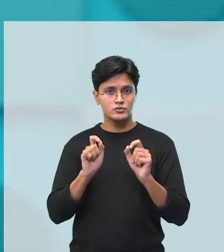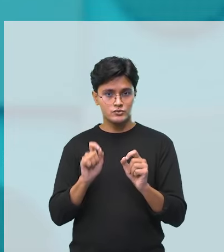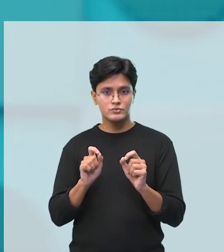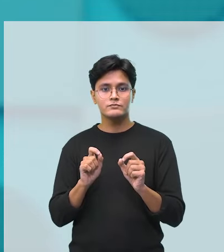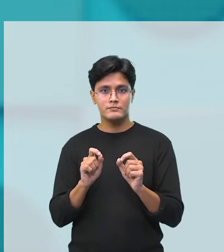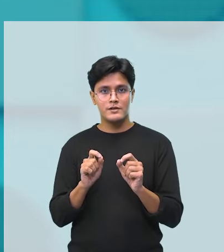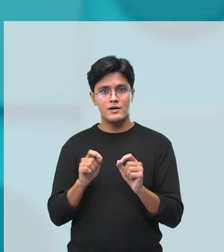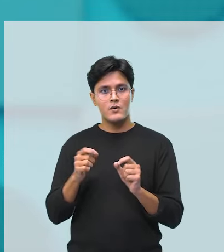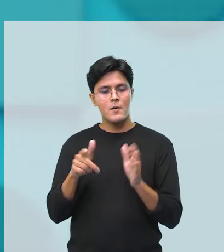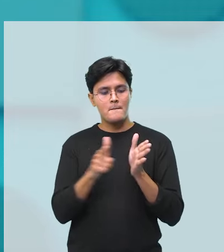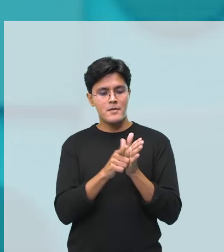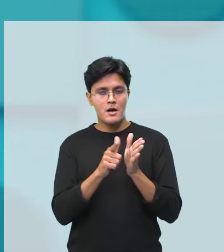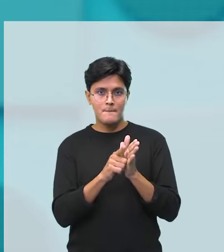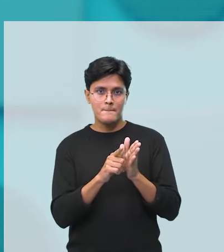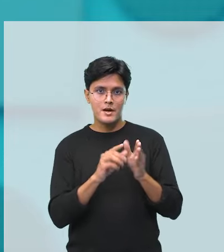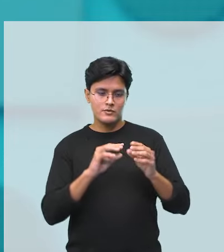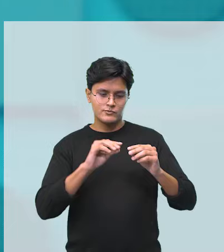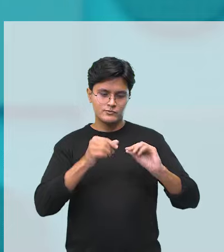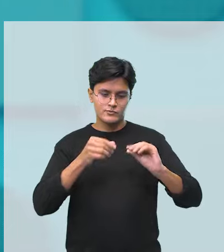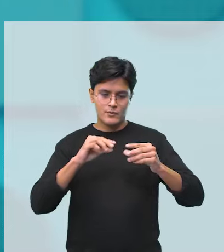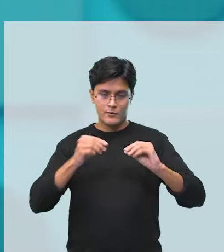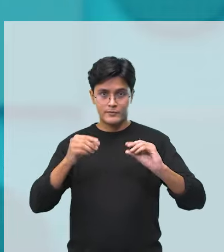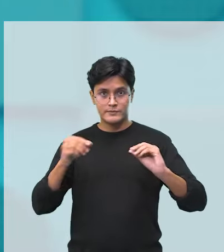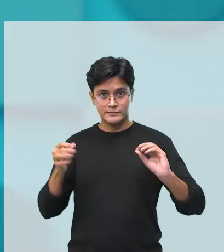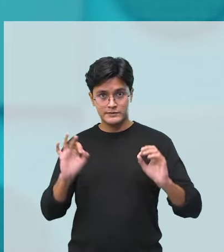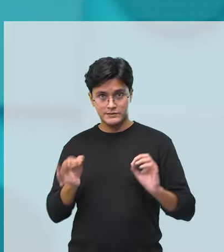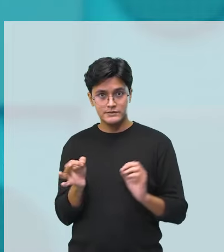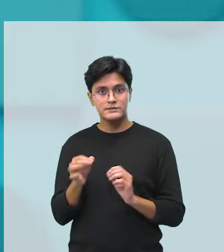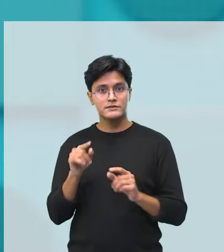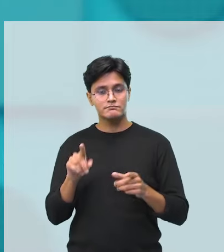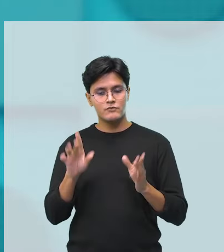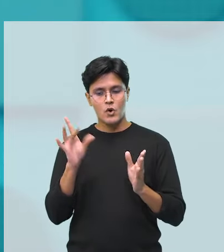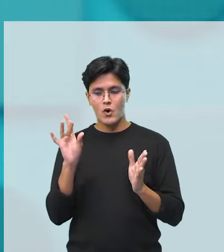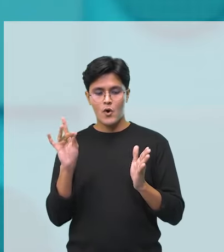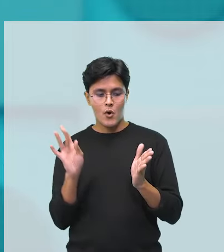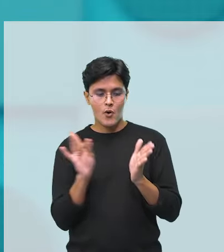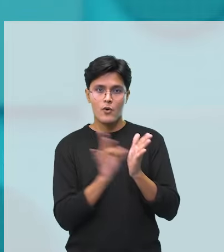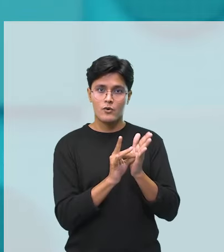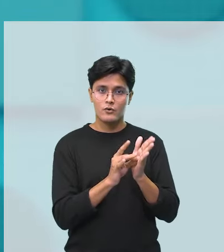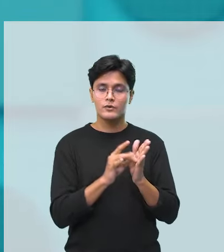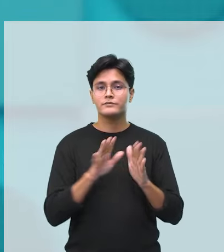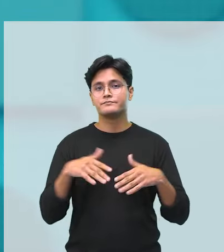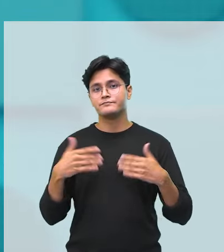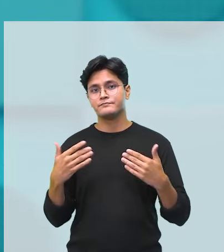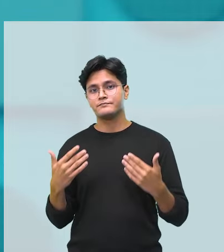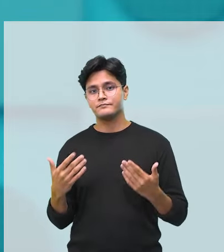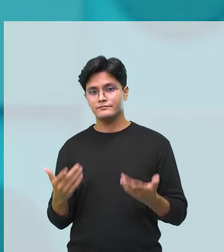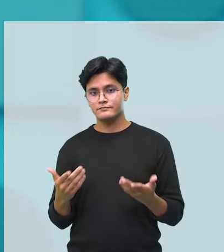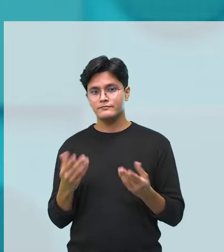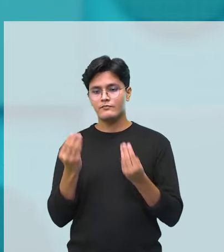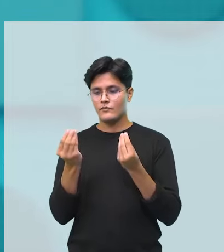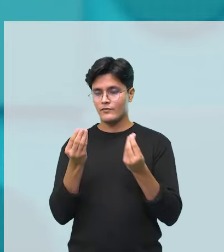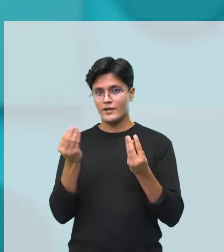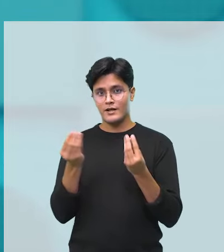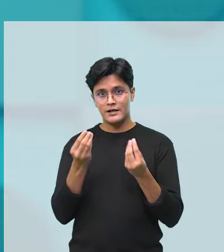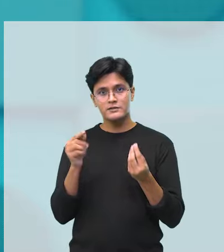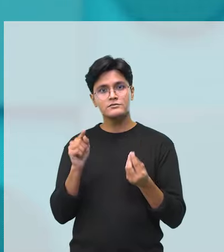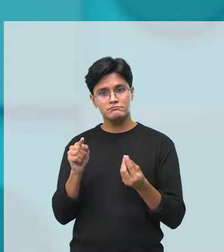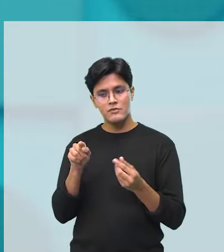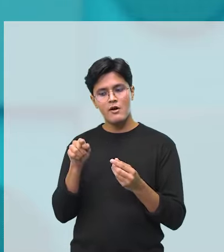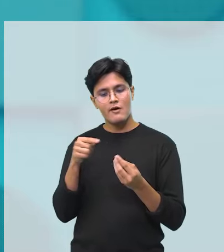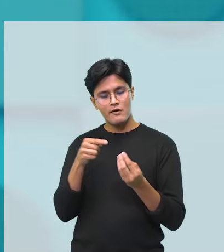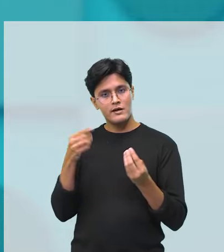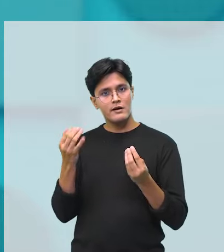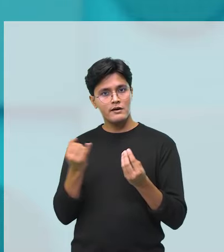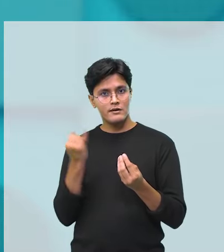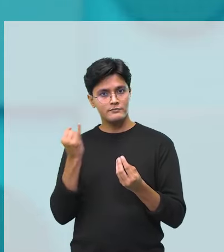enrolar papel, crepom, sabe? Desmarrava o papel, crepom e colava na atividade, o fato da gente fazer assim, ó. Isso aqui parece,